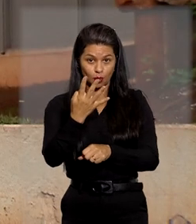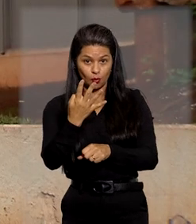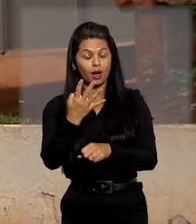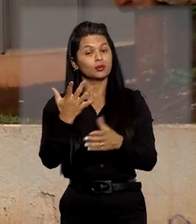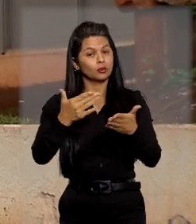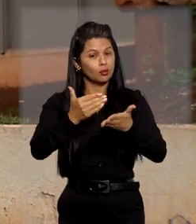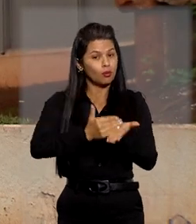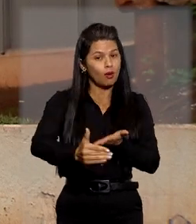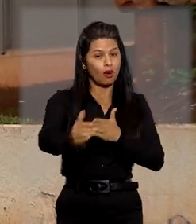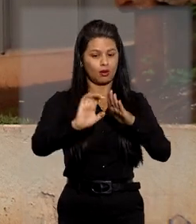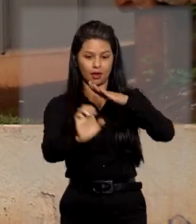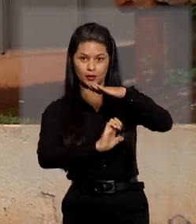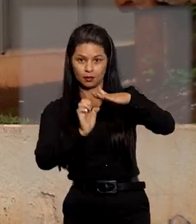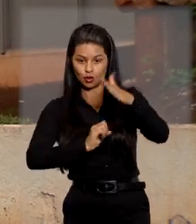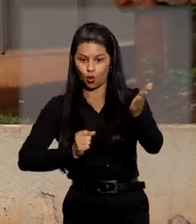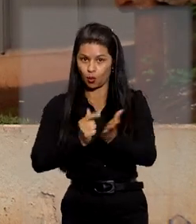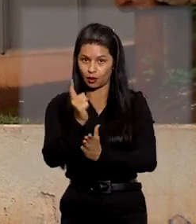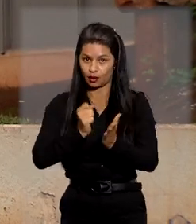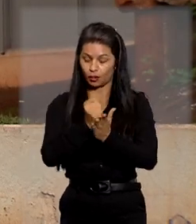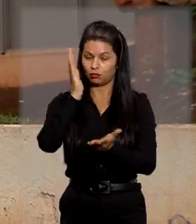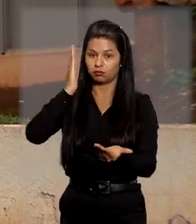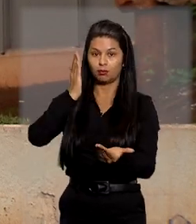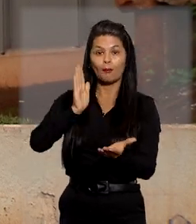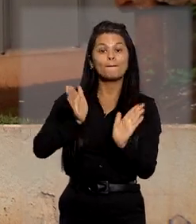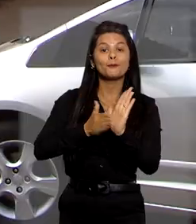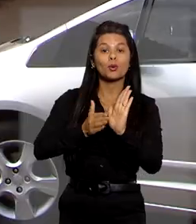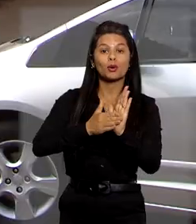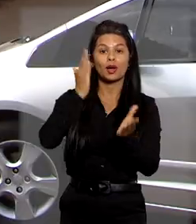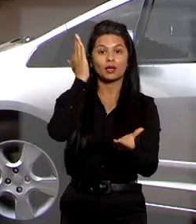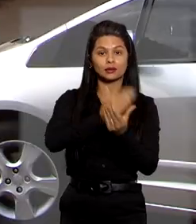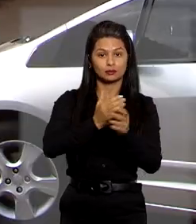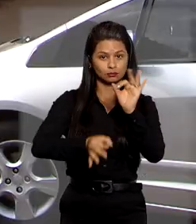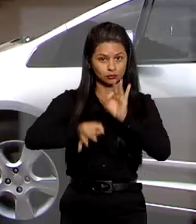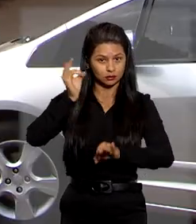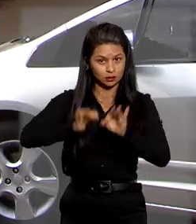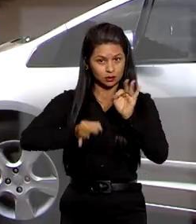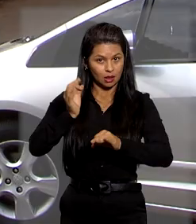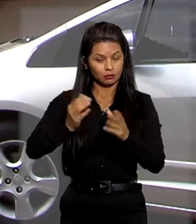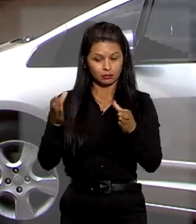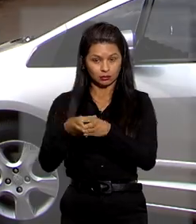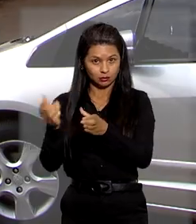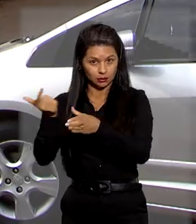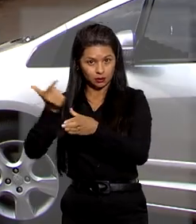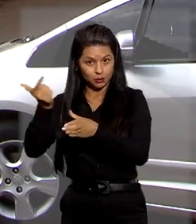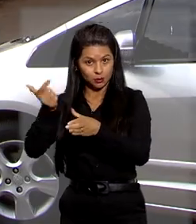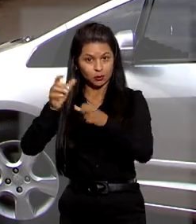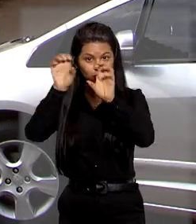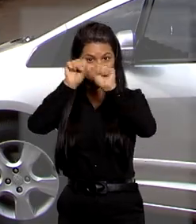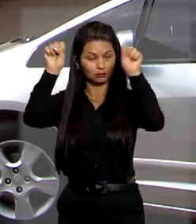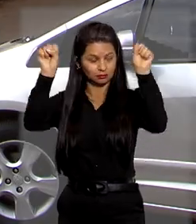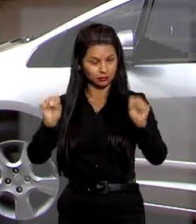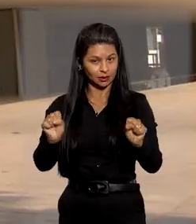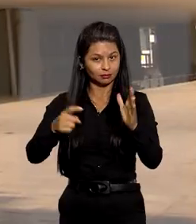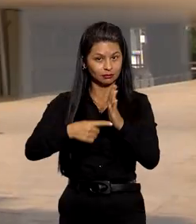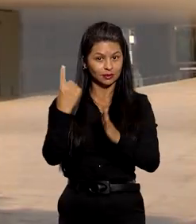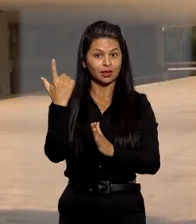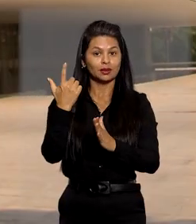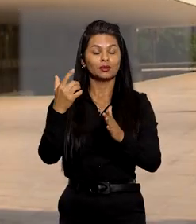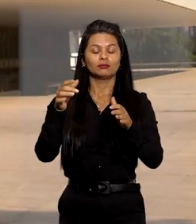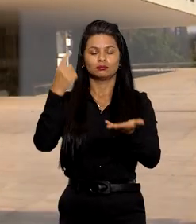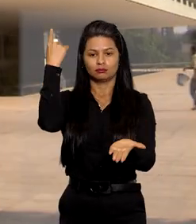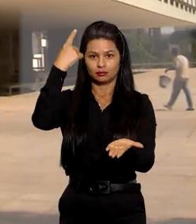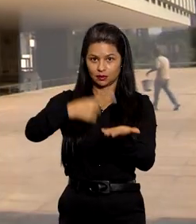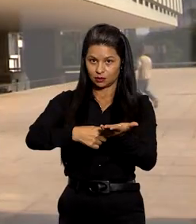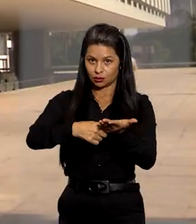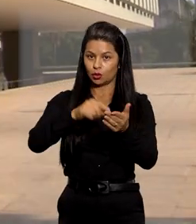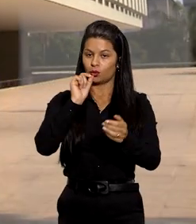o que levou a empresa compradora a propor ação judicial. Em segundo grau, o Tribunal Regional Federal da Primeira Região determinou